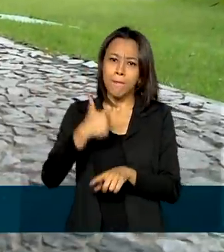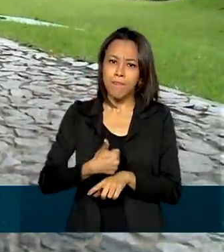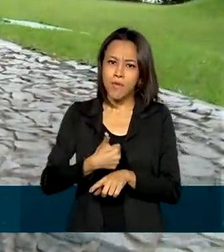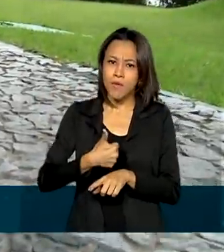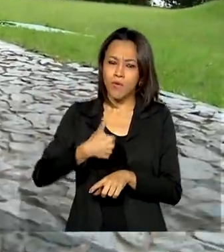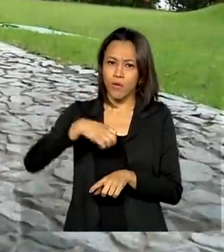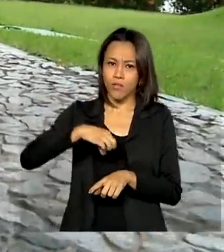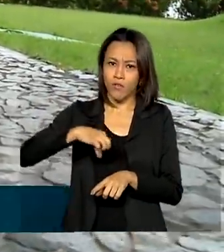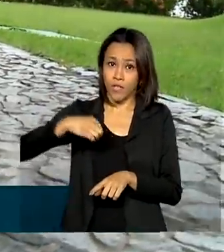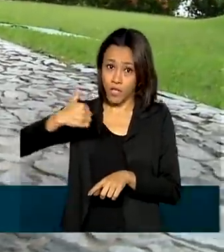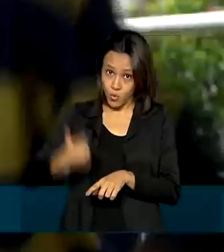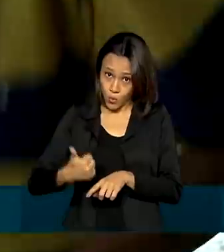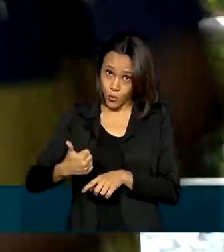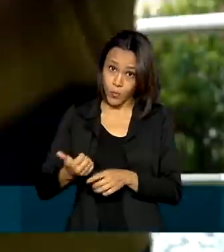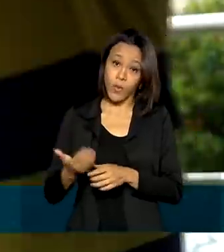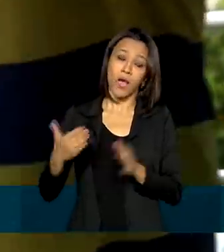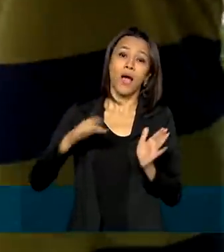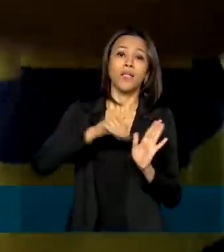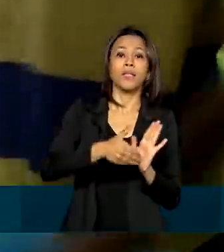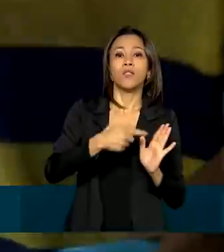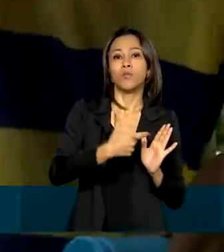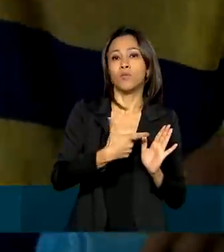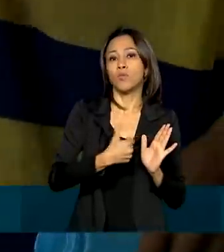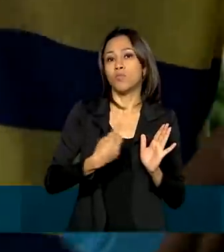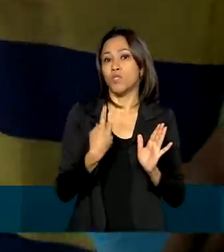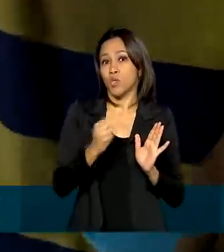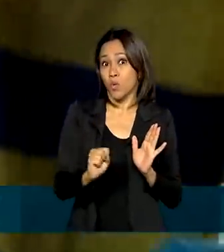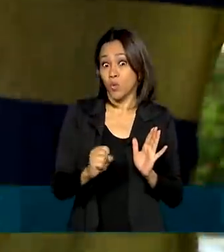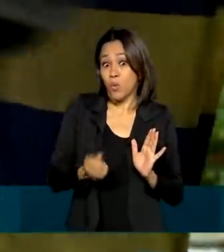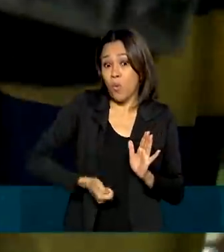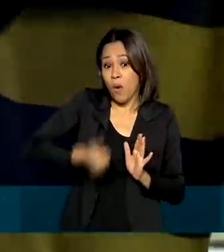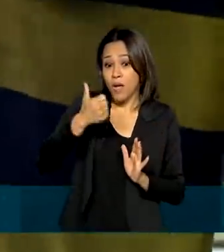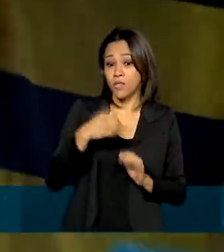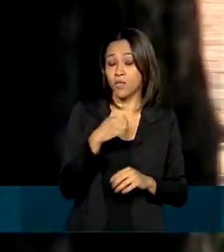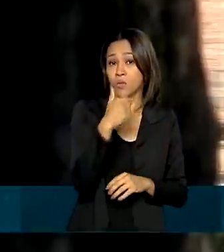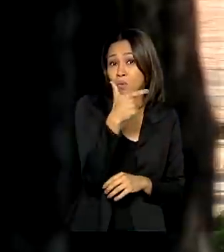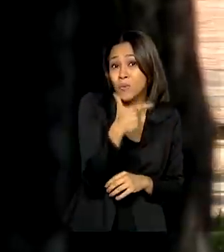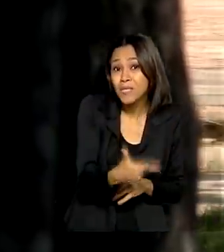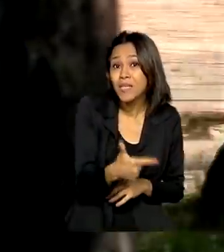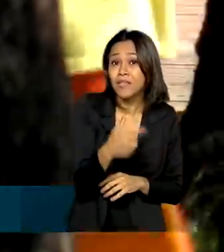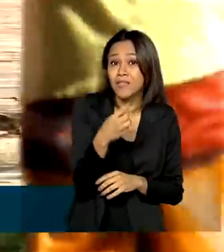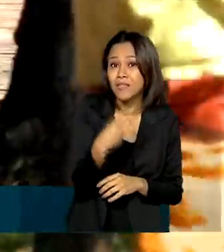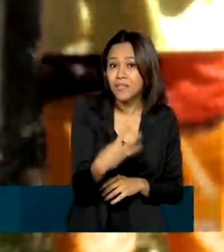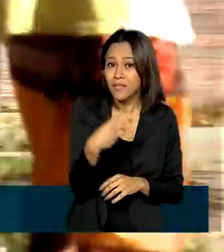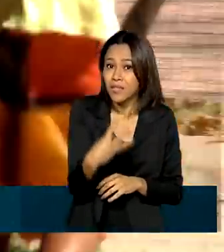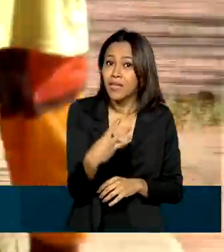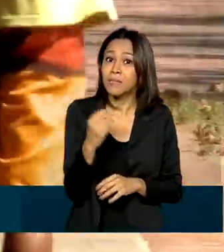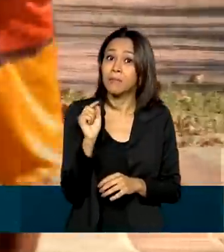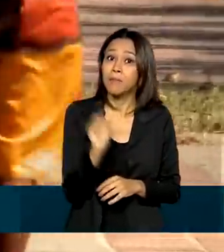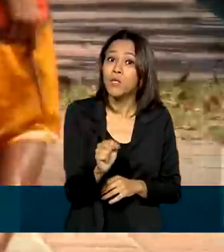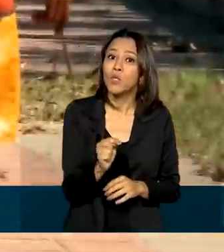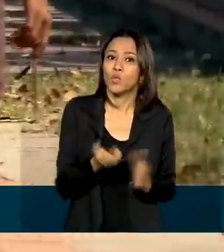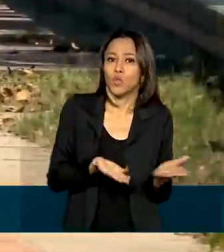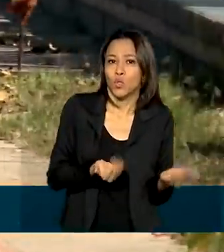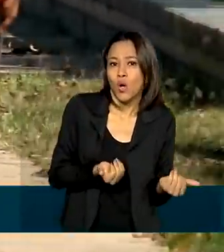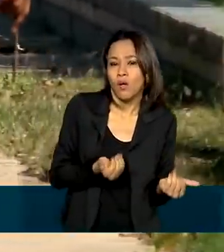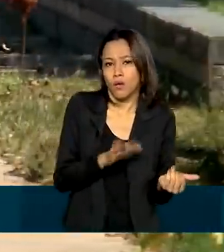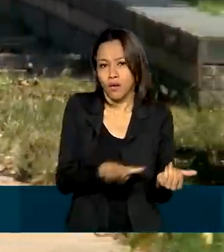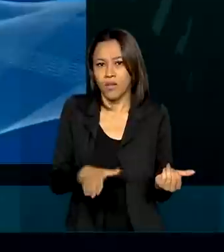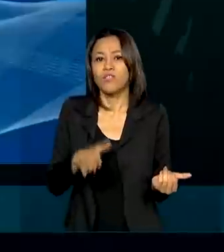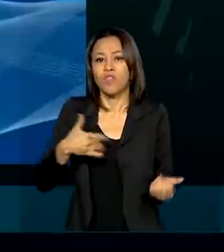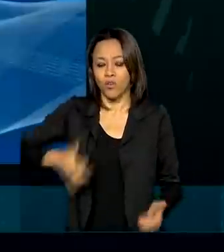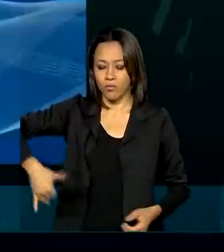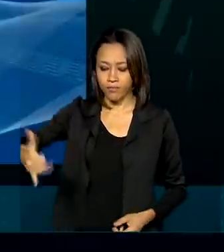2018, quase 233 mil jovens e crianças foram assassinados no